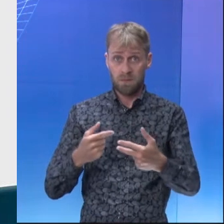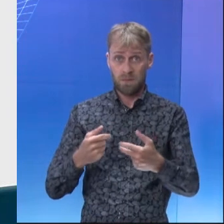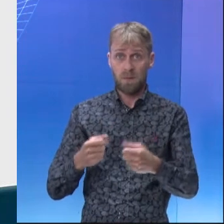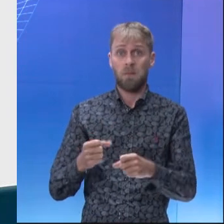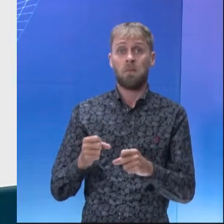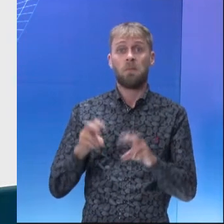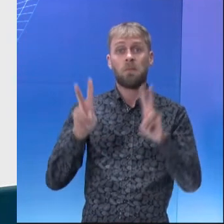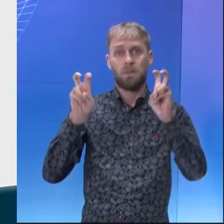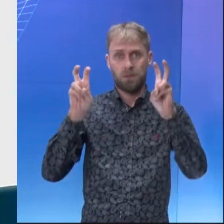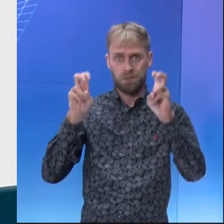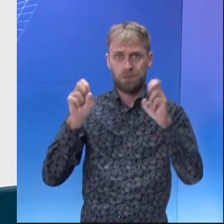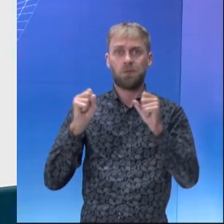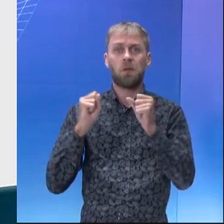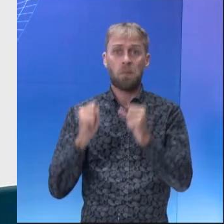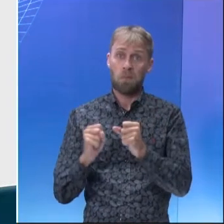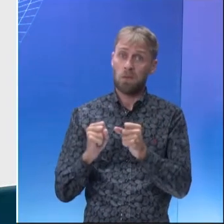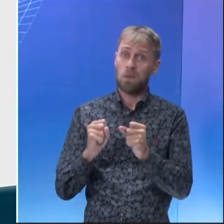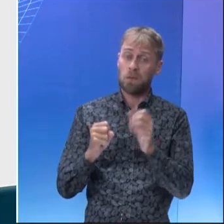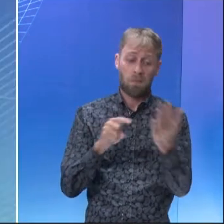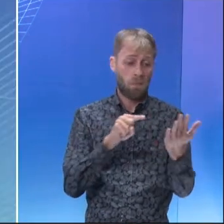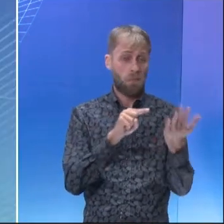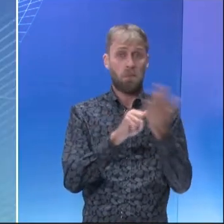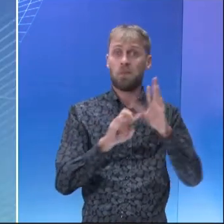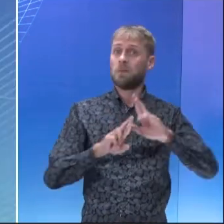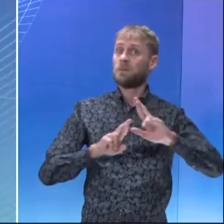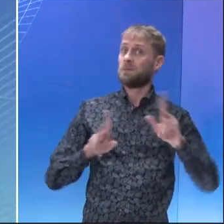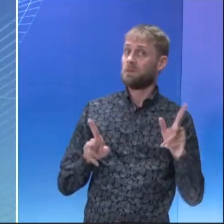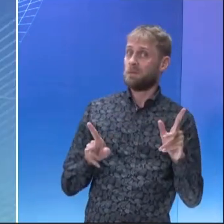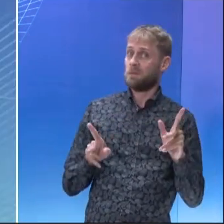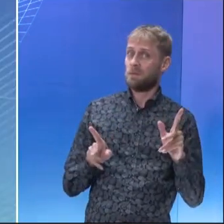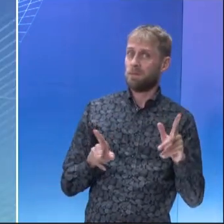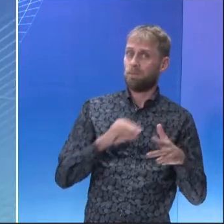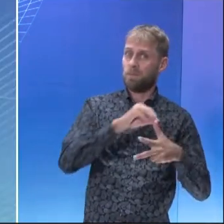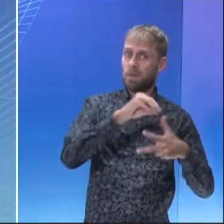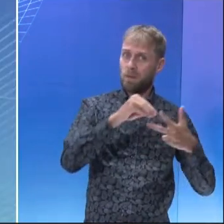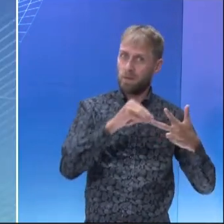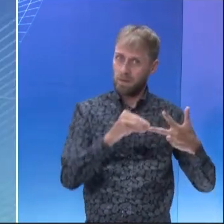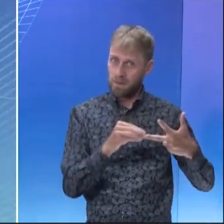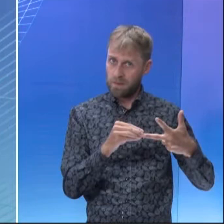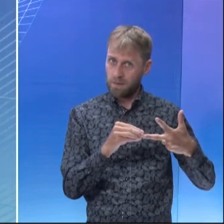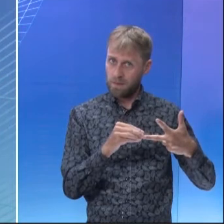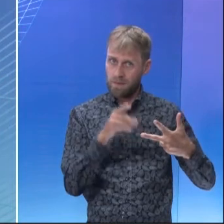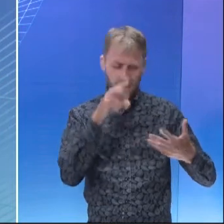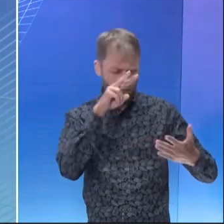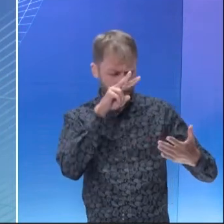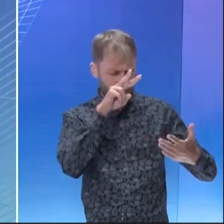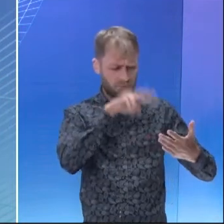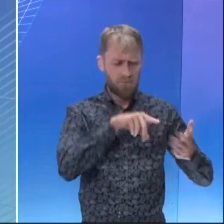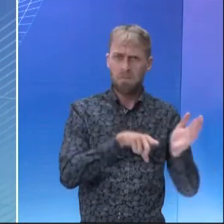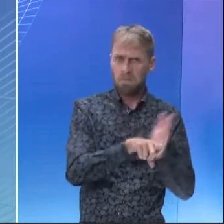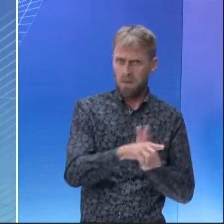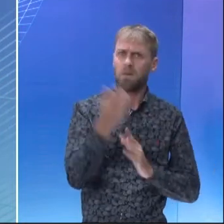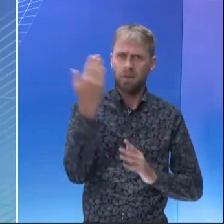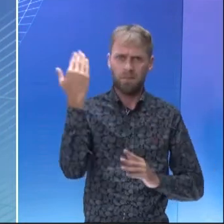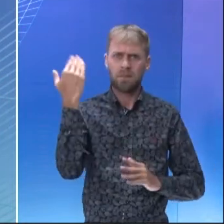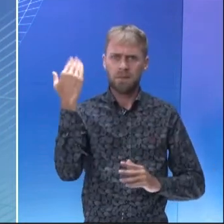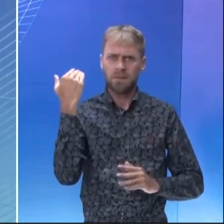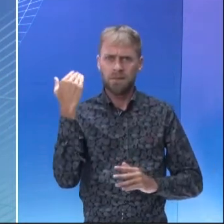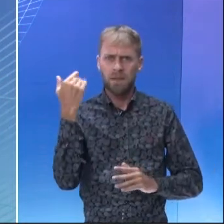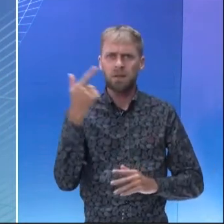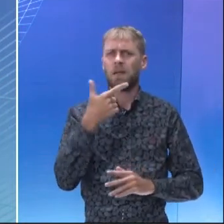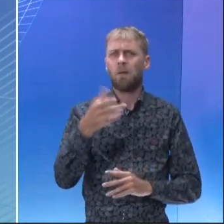ele pode ser cobrado de forma diferente. O Enem, vocês olhem as questões passadas,